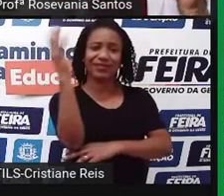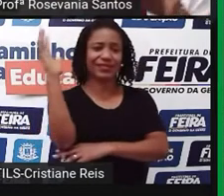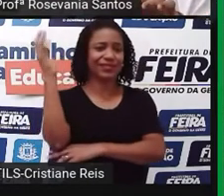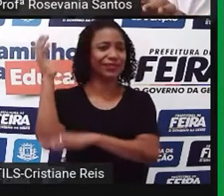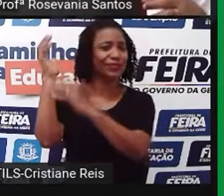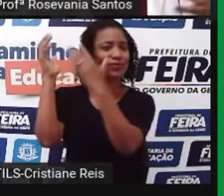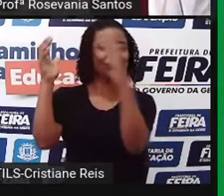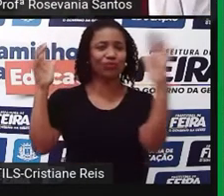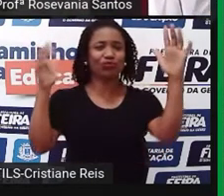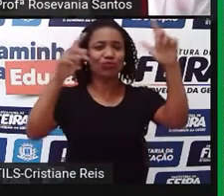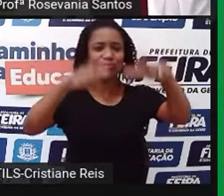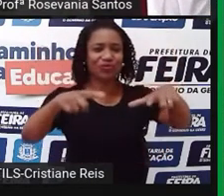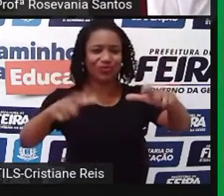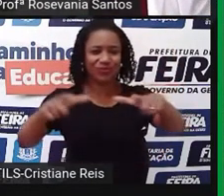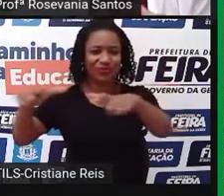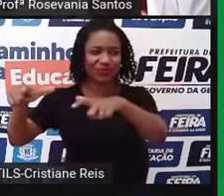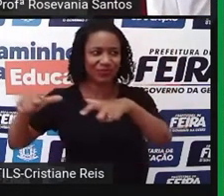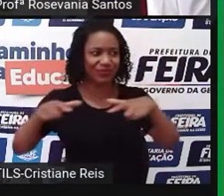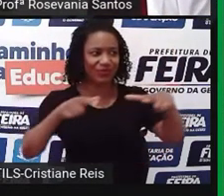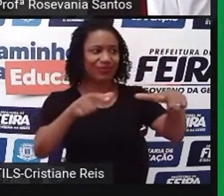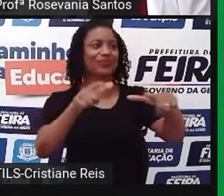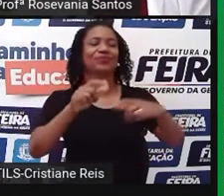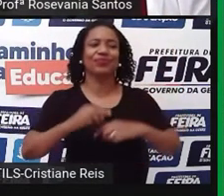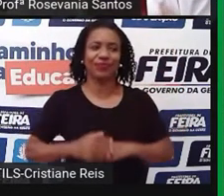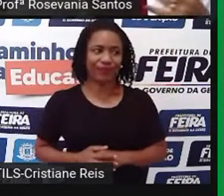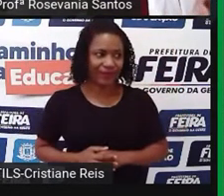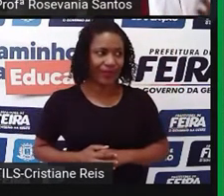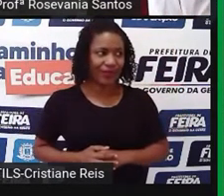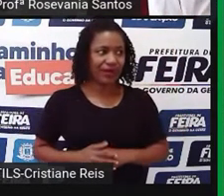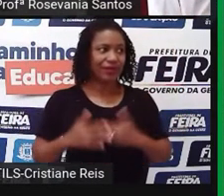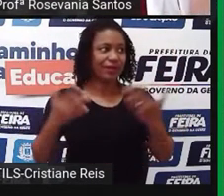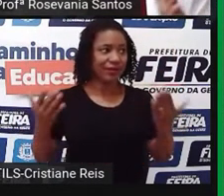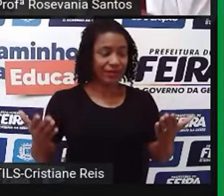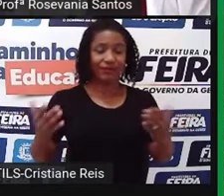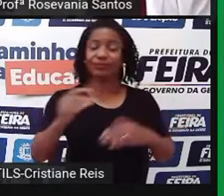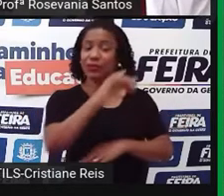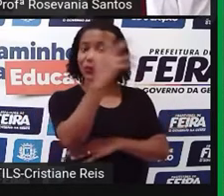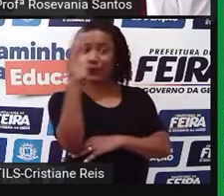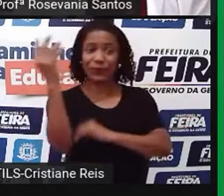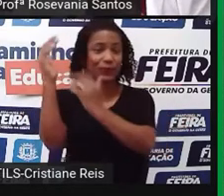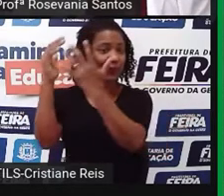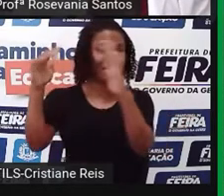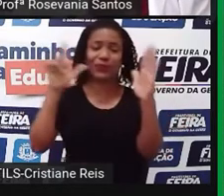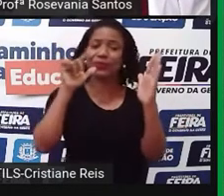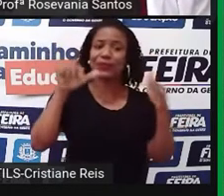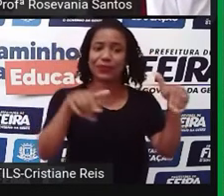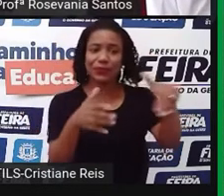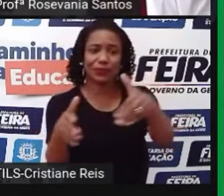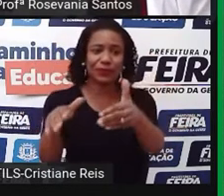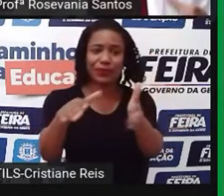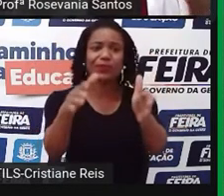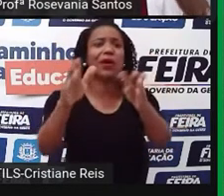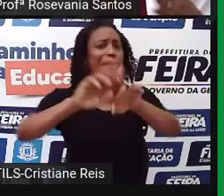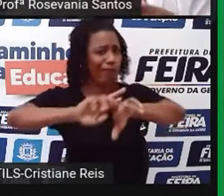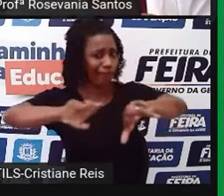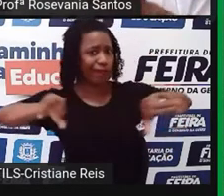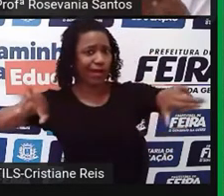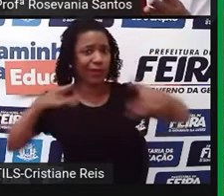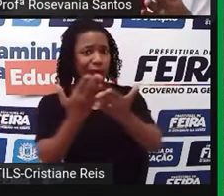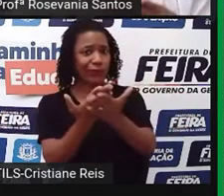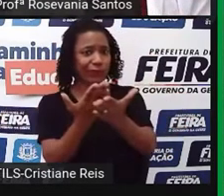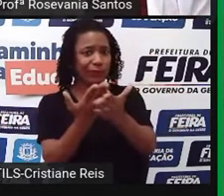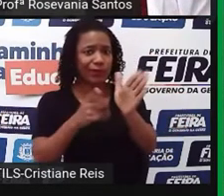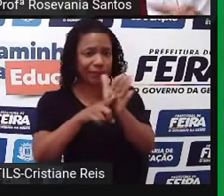os dois, né? Assim como todos os elementos da natureza, a gente estuda separado, mas a gente sabe que eles acontecem ao mesmo tempo. Então,